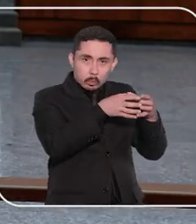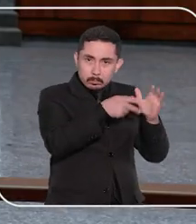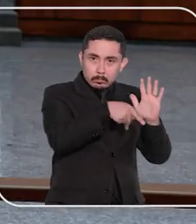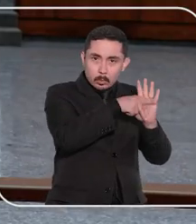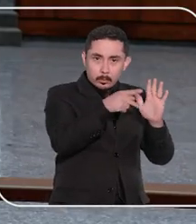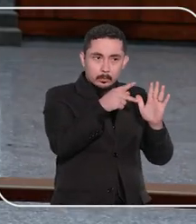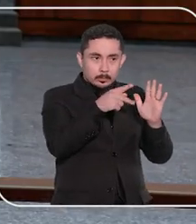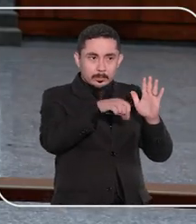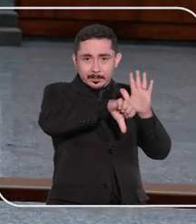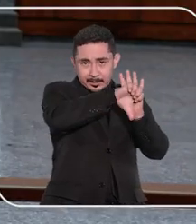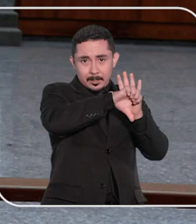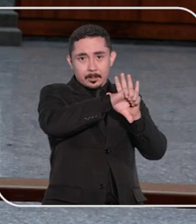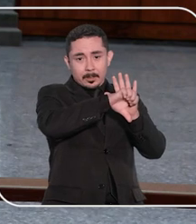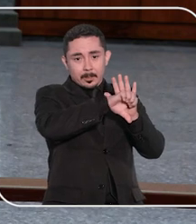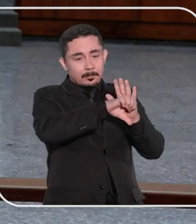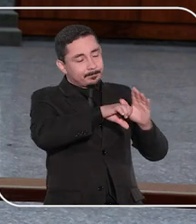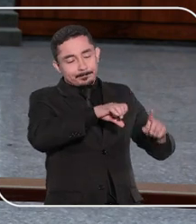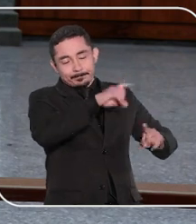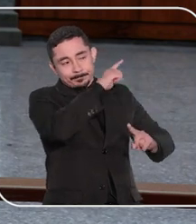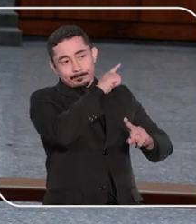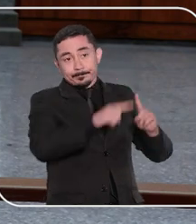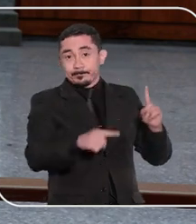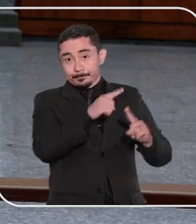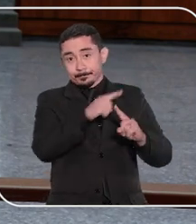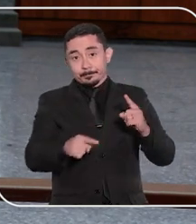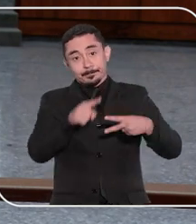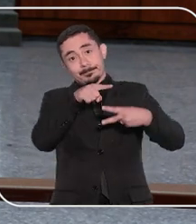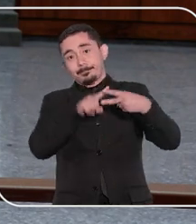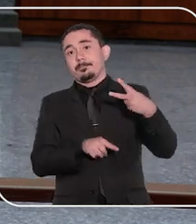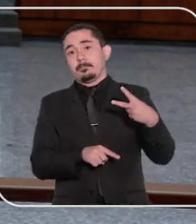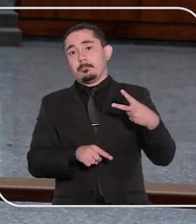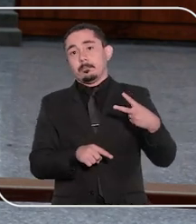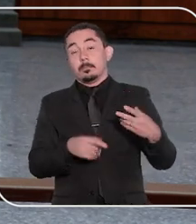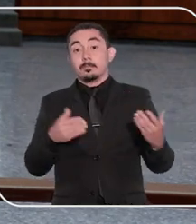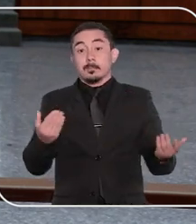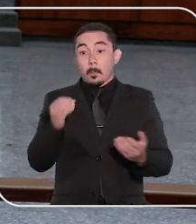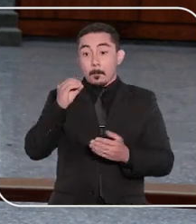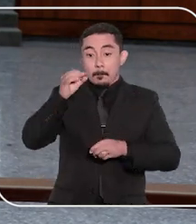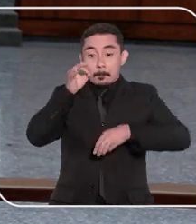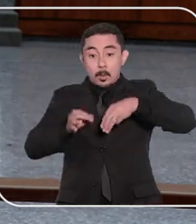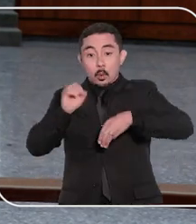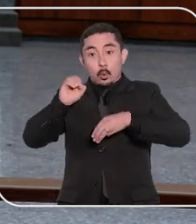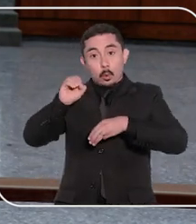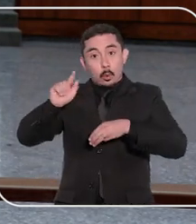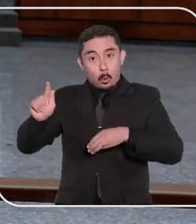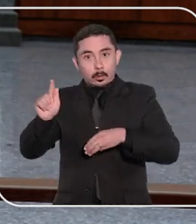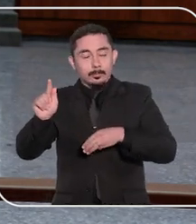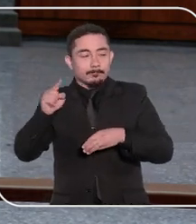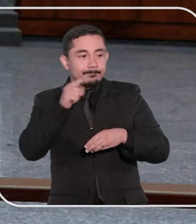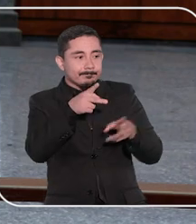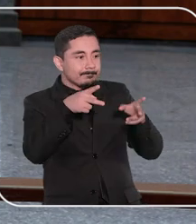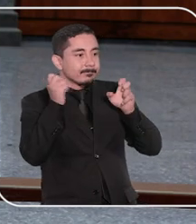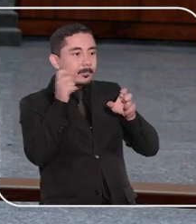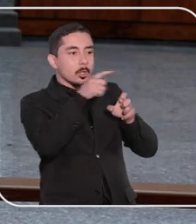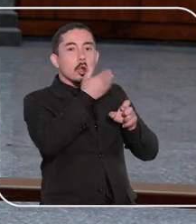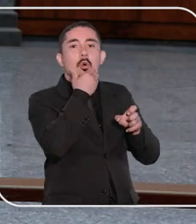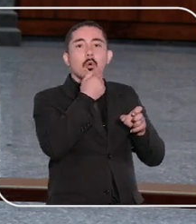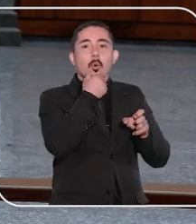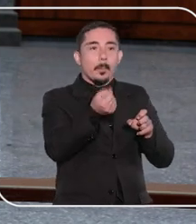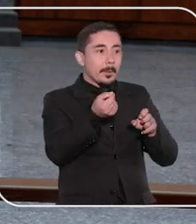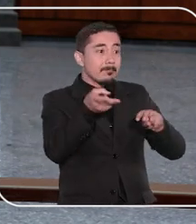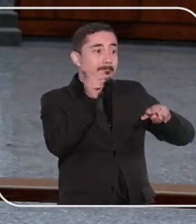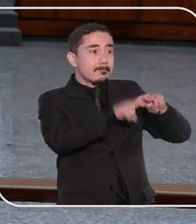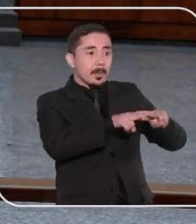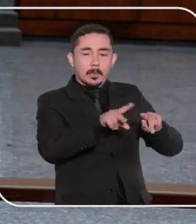alterou dois artigos do Código de Processo Penal. Og Fernandes observou o constrangimento ilegal sofrido pelo homem